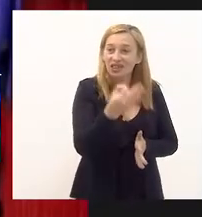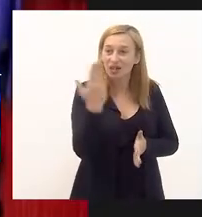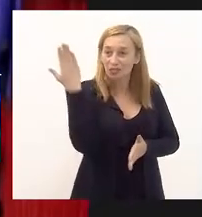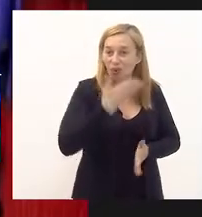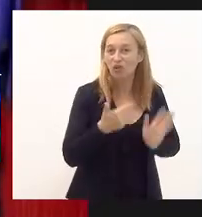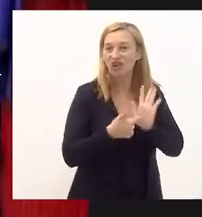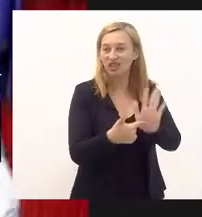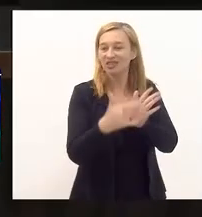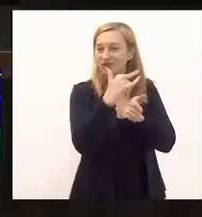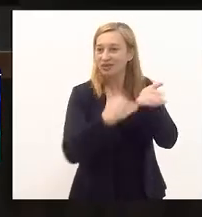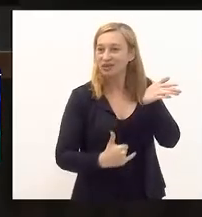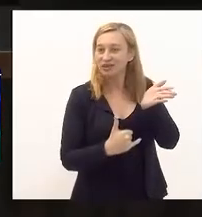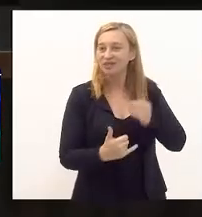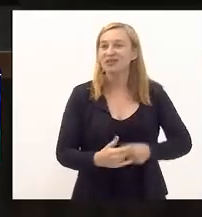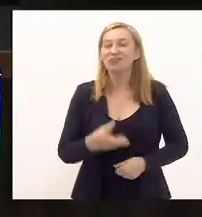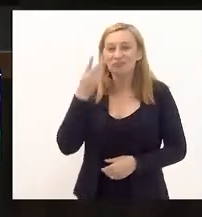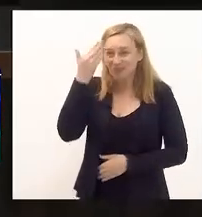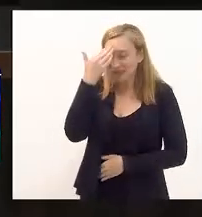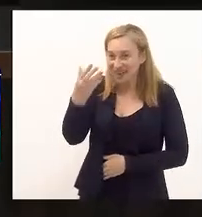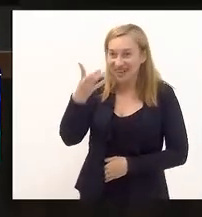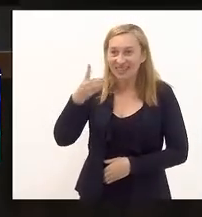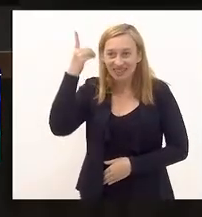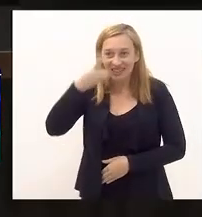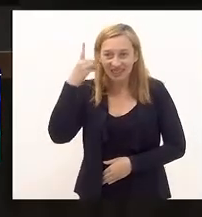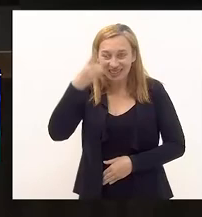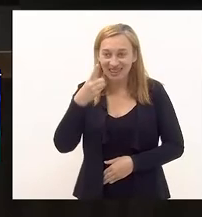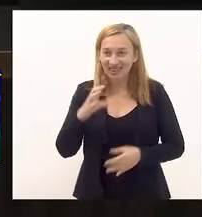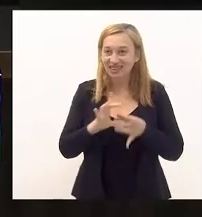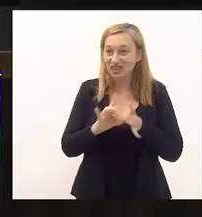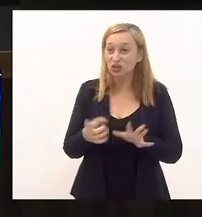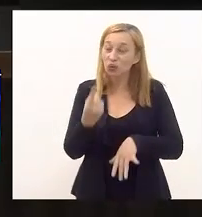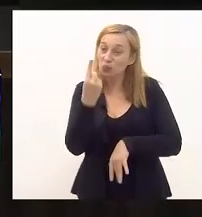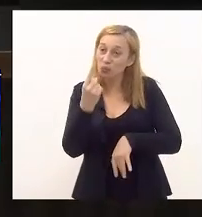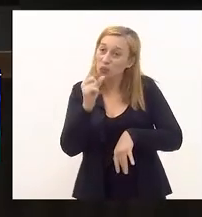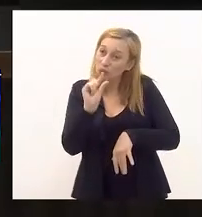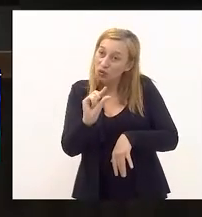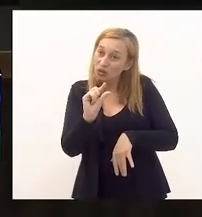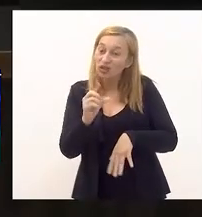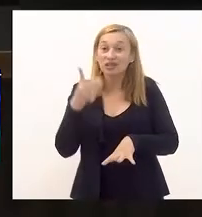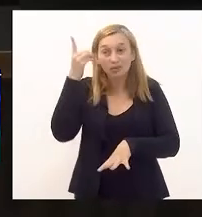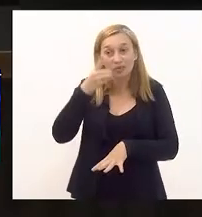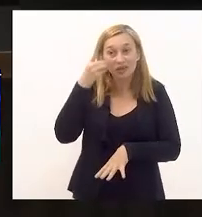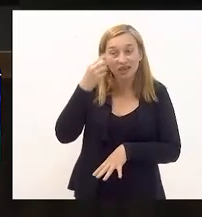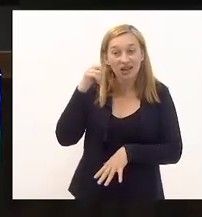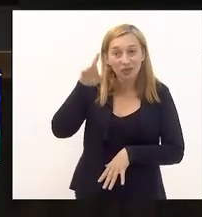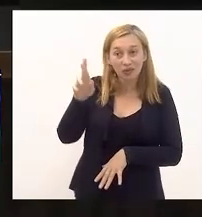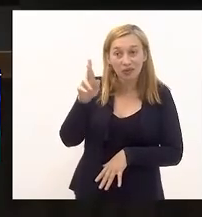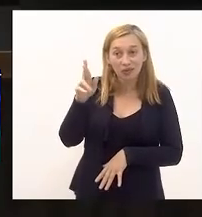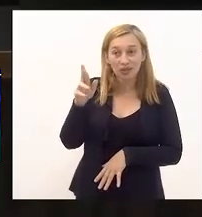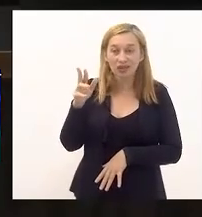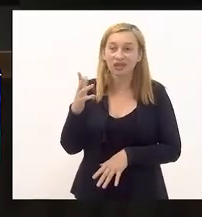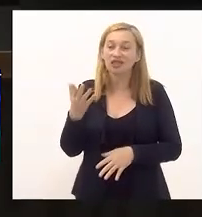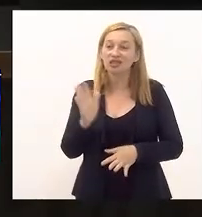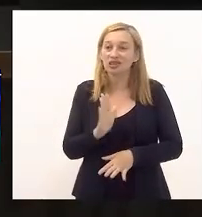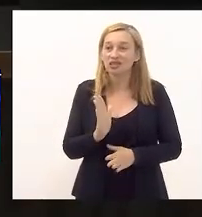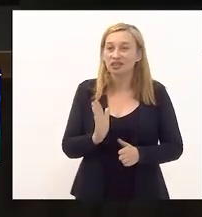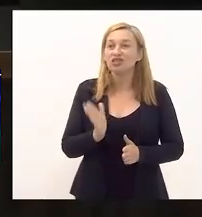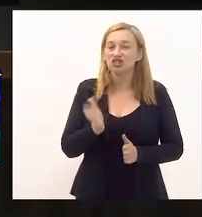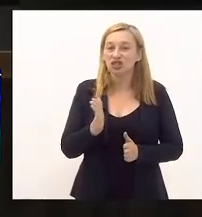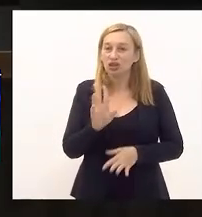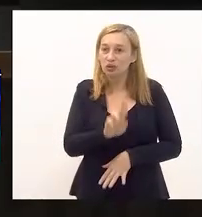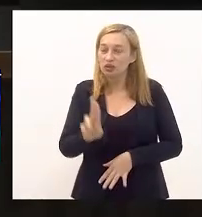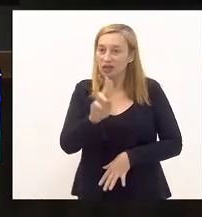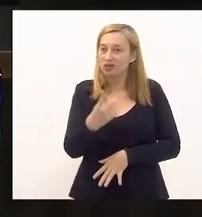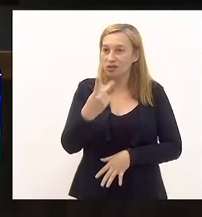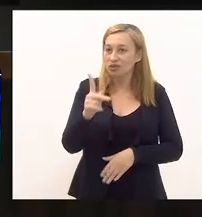comprovado obrigada deputada a gente deixou a senhora passar um pouquinho porque o deputado Heliomar não havia usado todo o seu